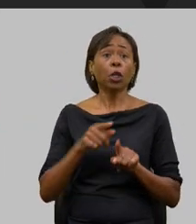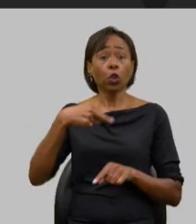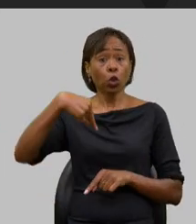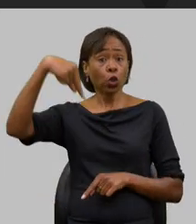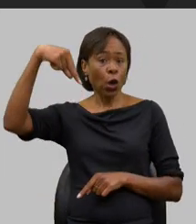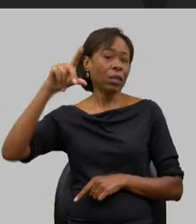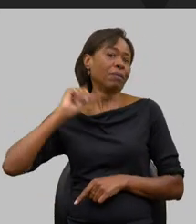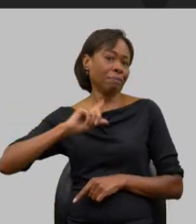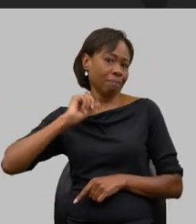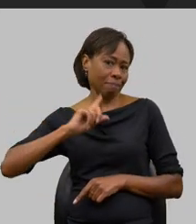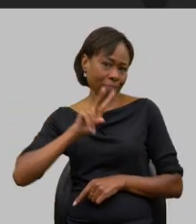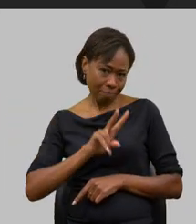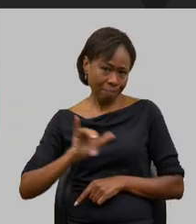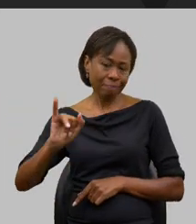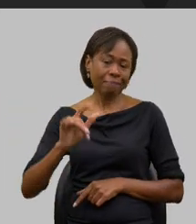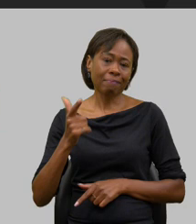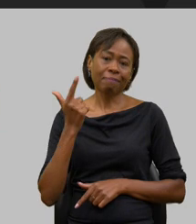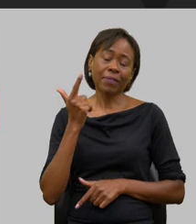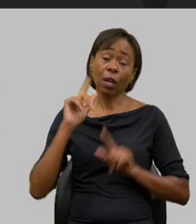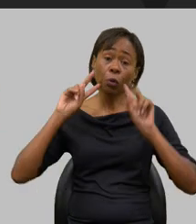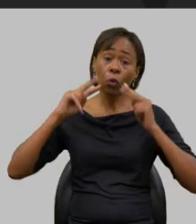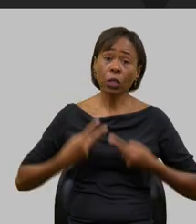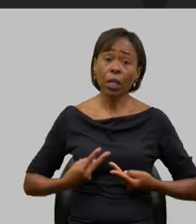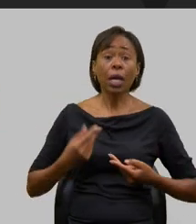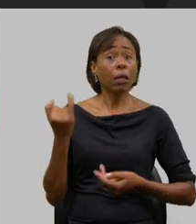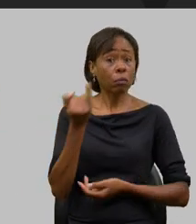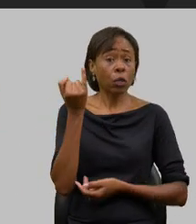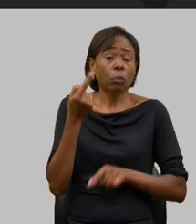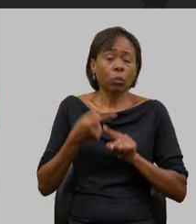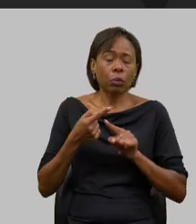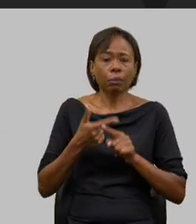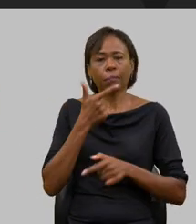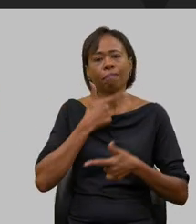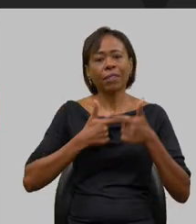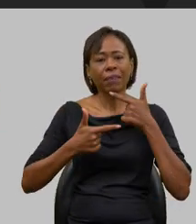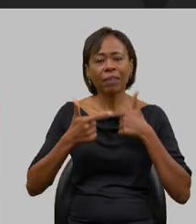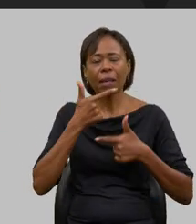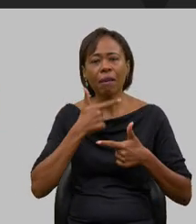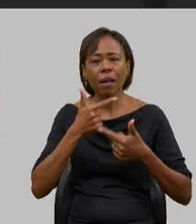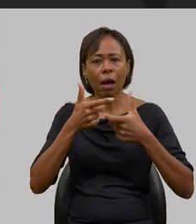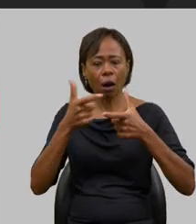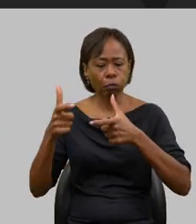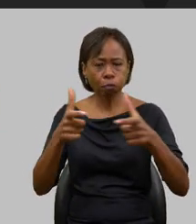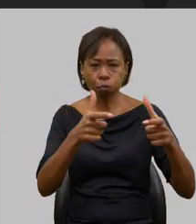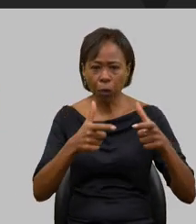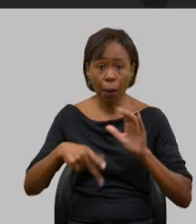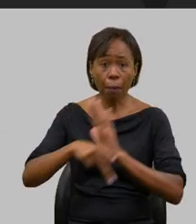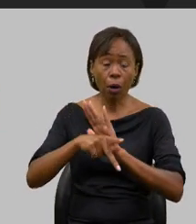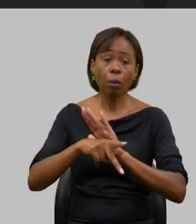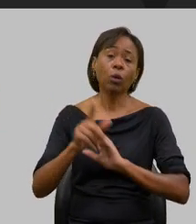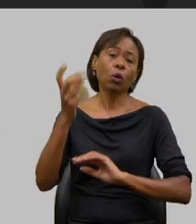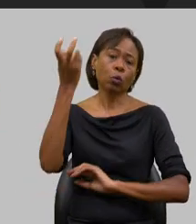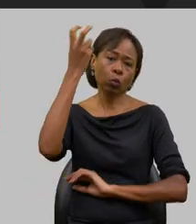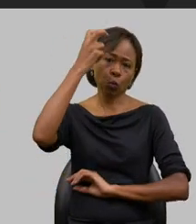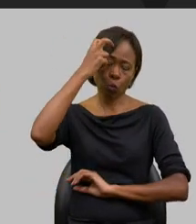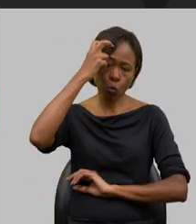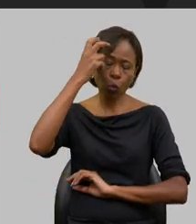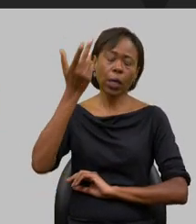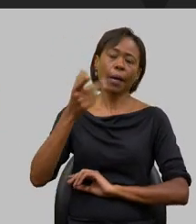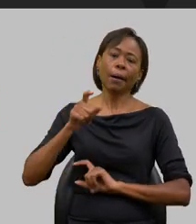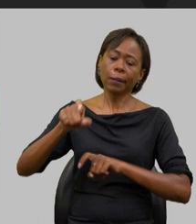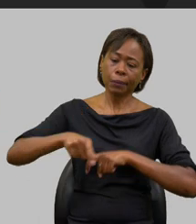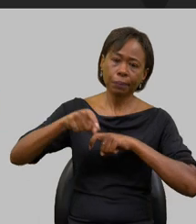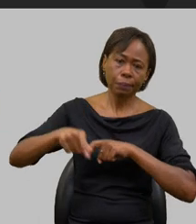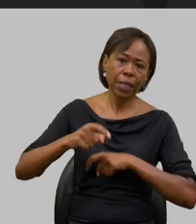isso para nós é muito importante porque o queijo está de certa maneira na cultura na gastronomia na culinária no